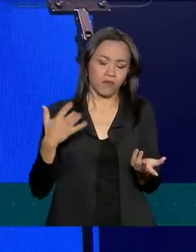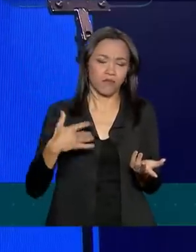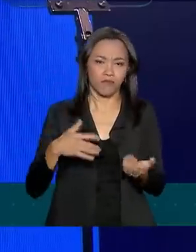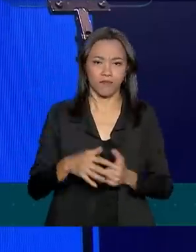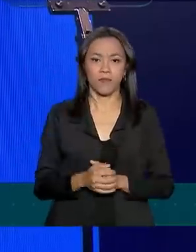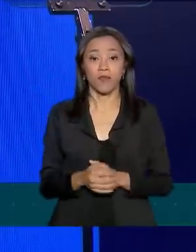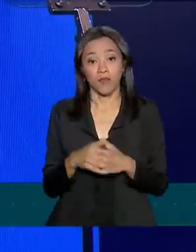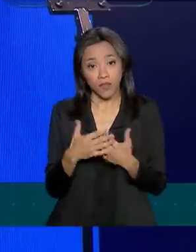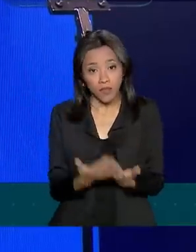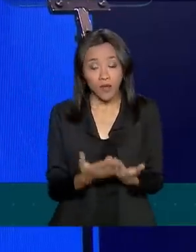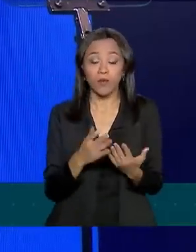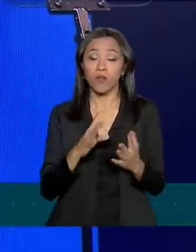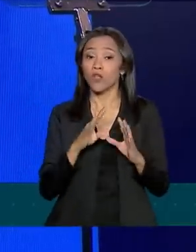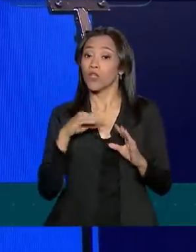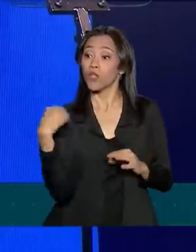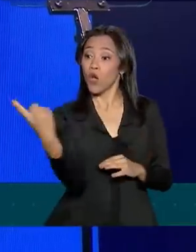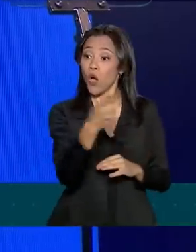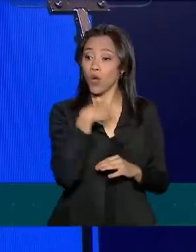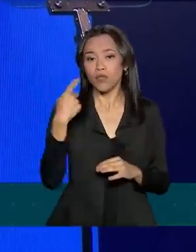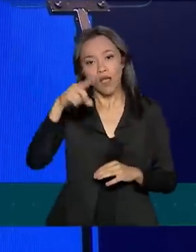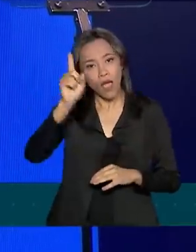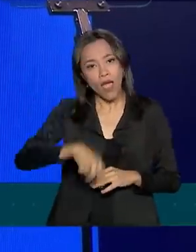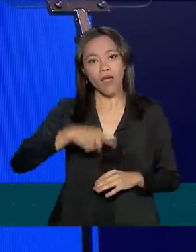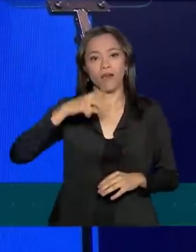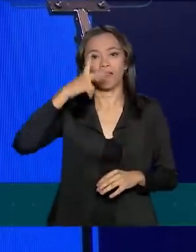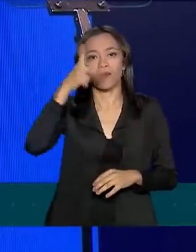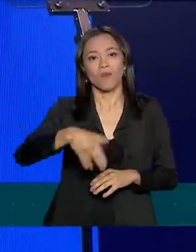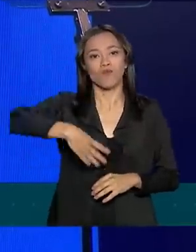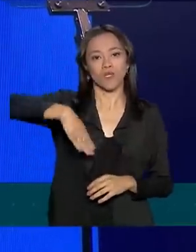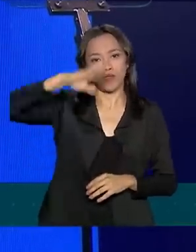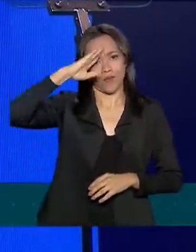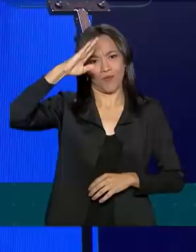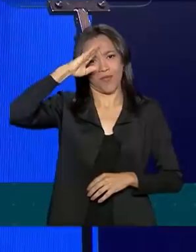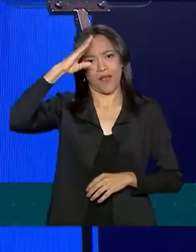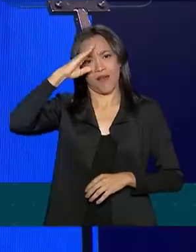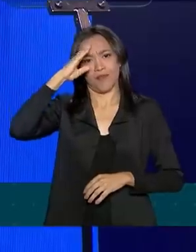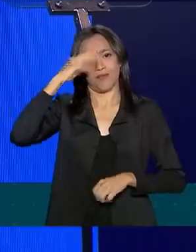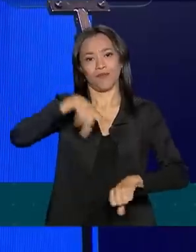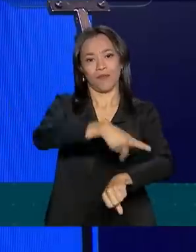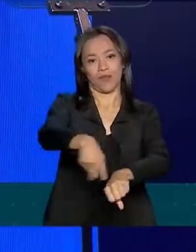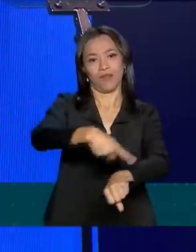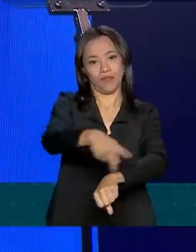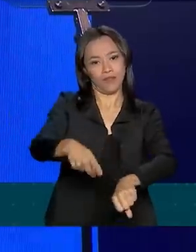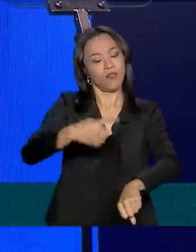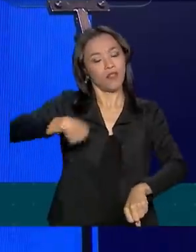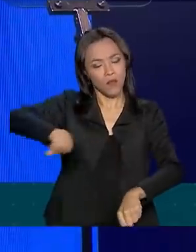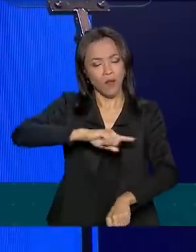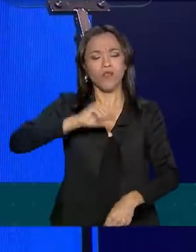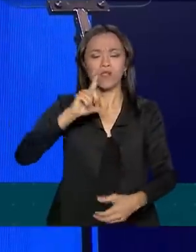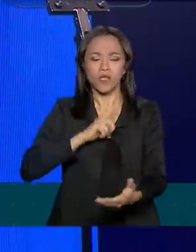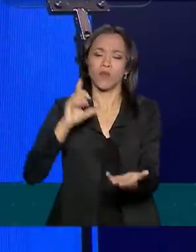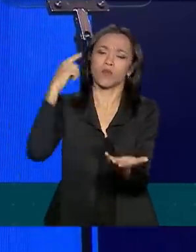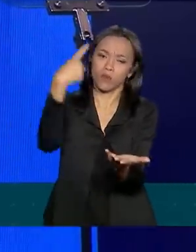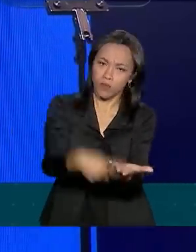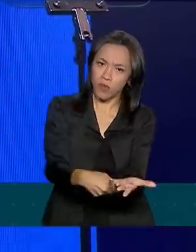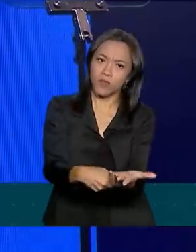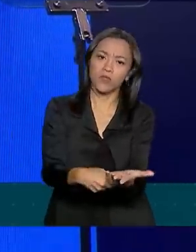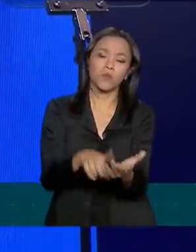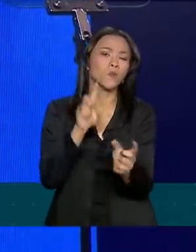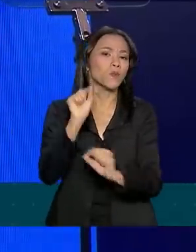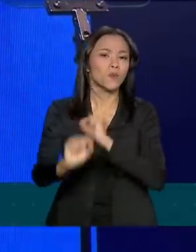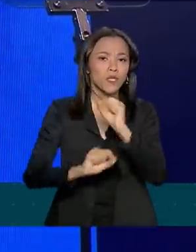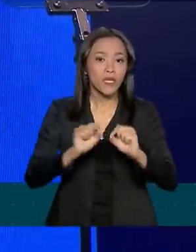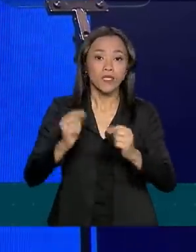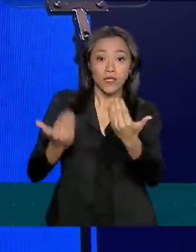somos soldados da pátria. Nós temos esse compromisso. Essa vontade de